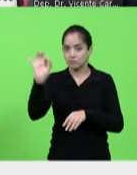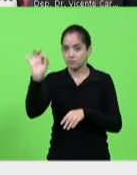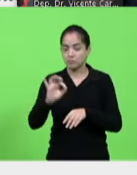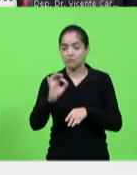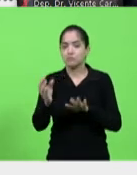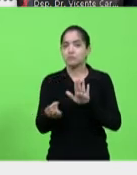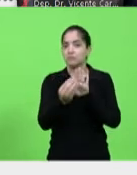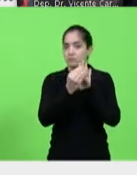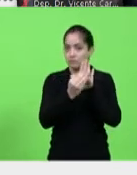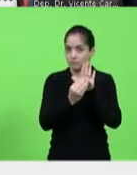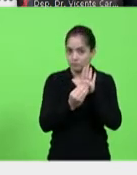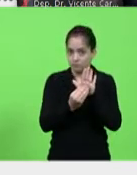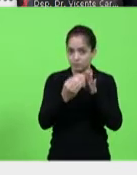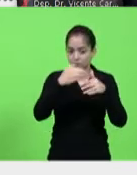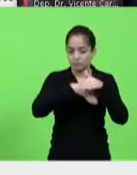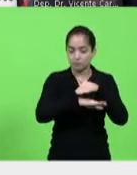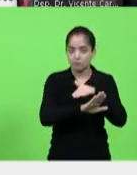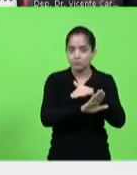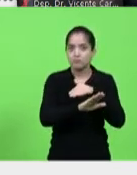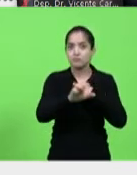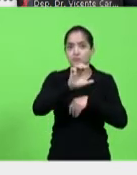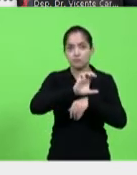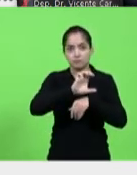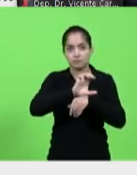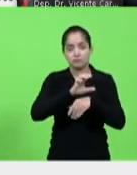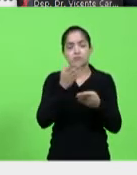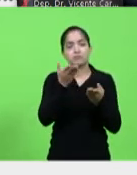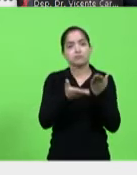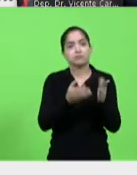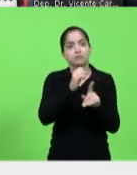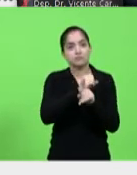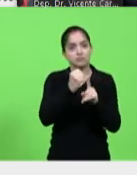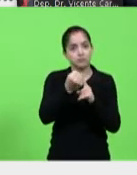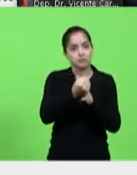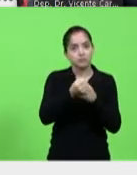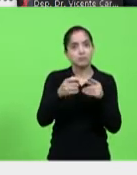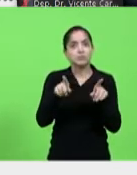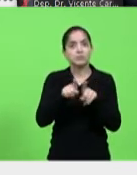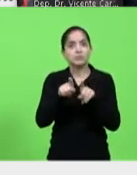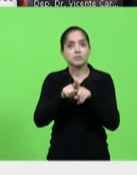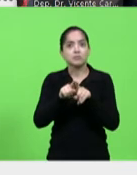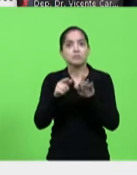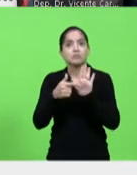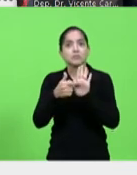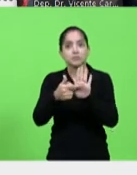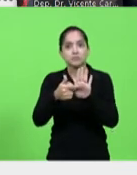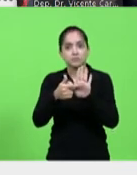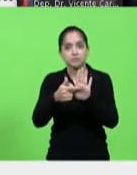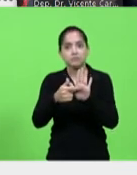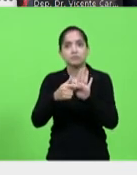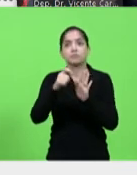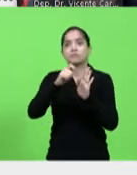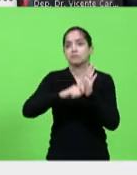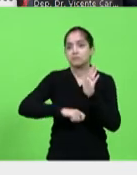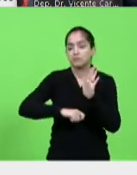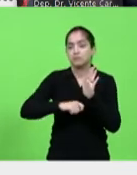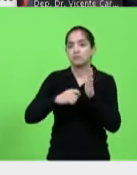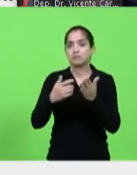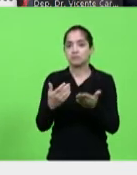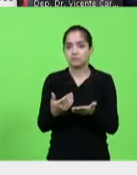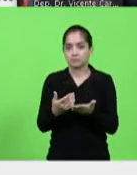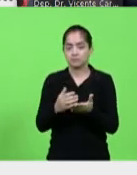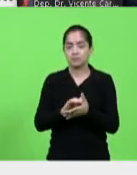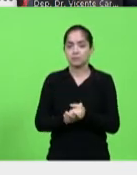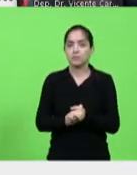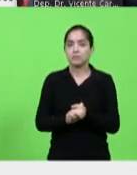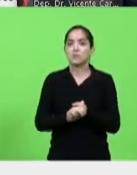para o Fundo Estadual da Assistência e o lançamento do abaixo-assinado. Em junho, ato de